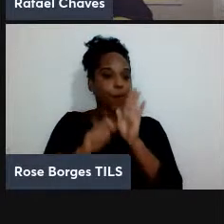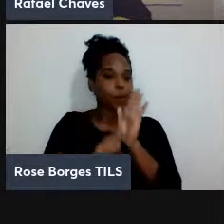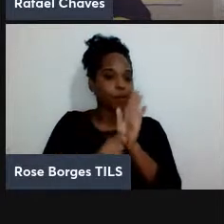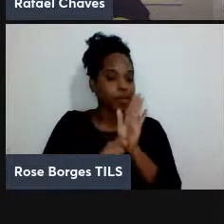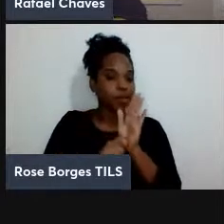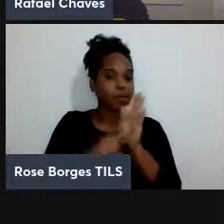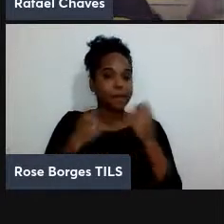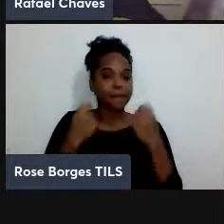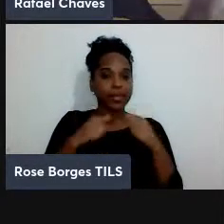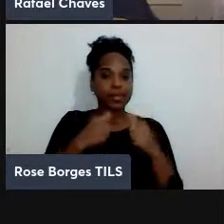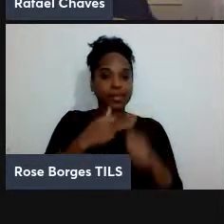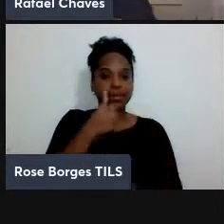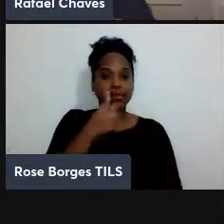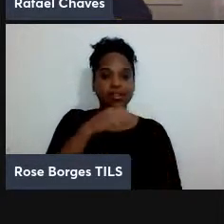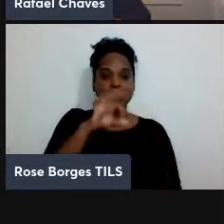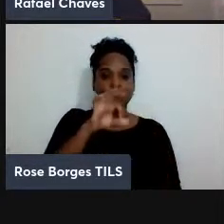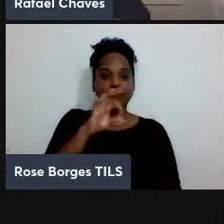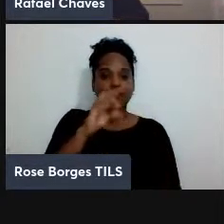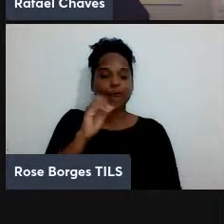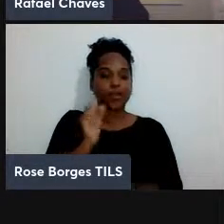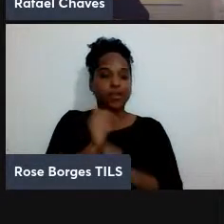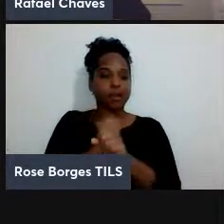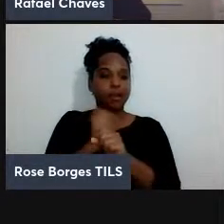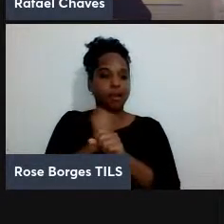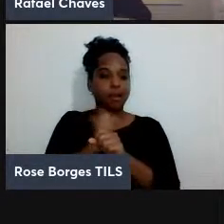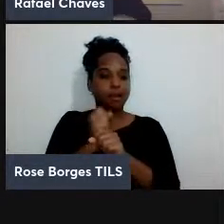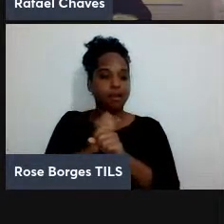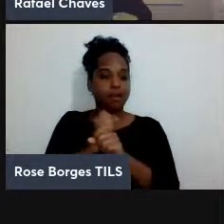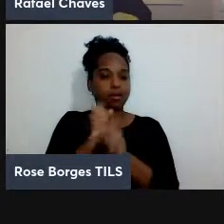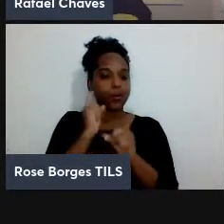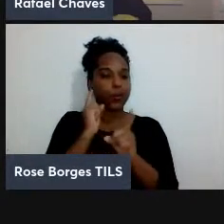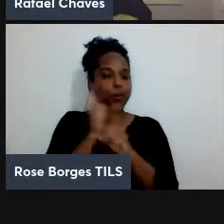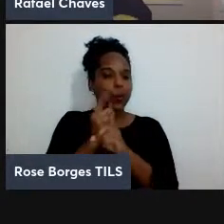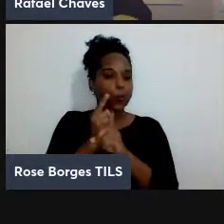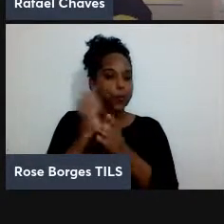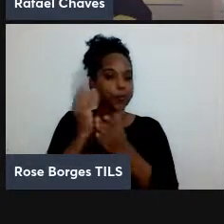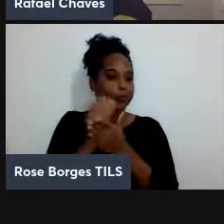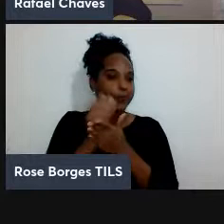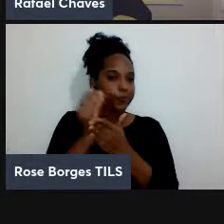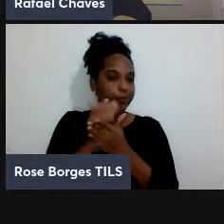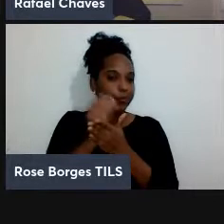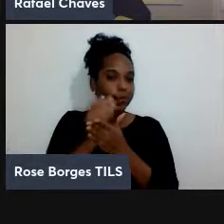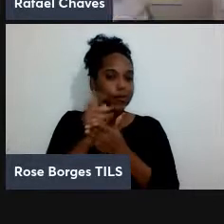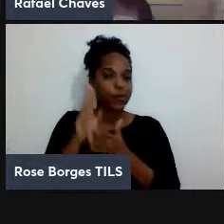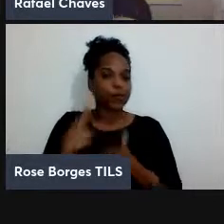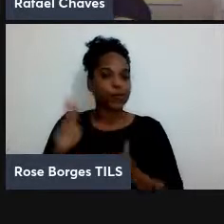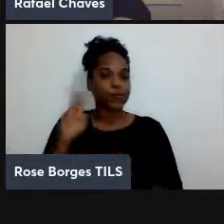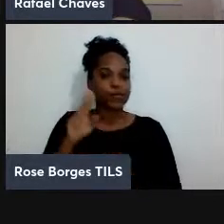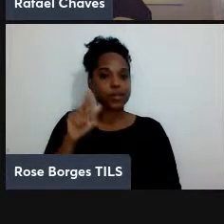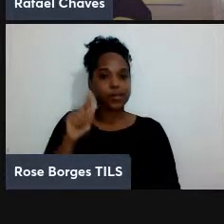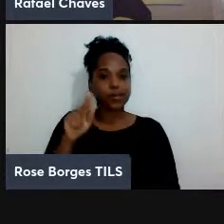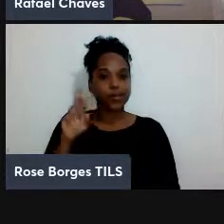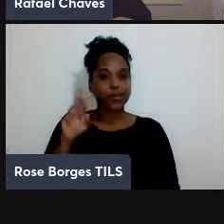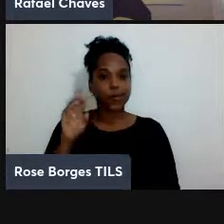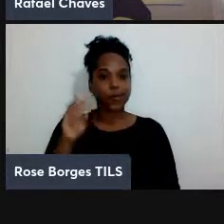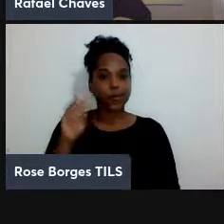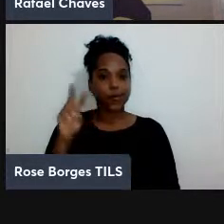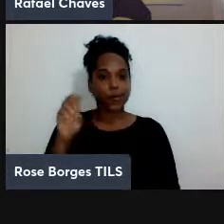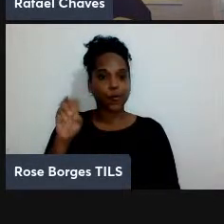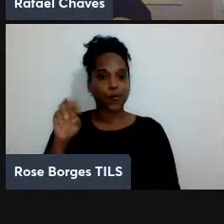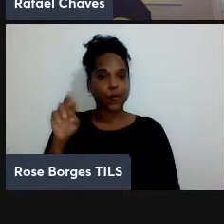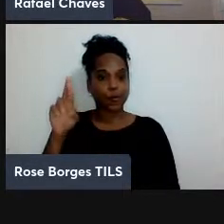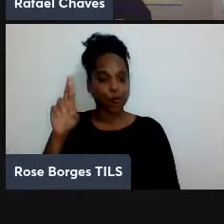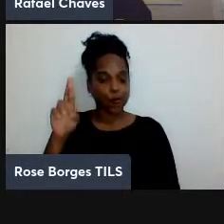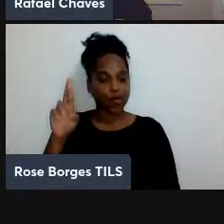190 anos para encontrar o livro que eu estou procurando usando o Grover esse tempo de buscas sairia de 190